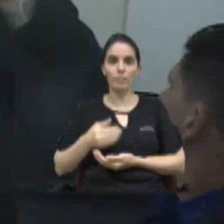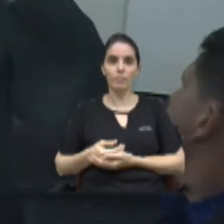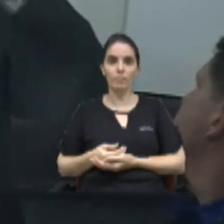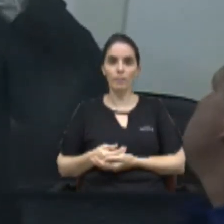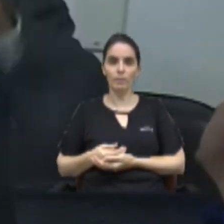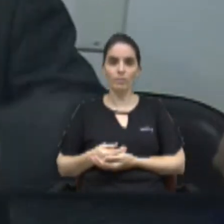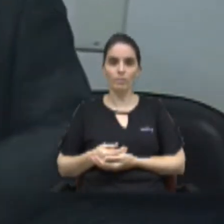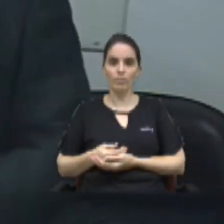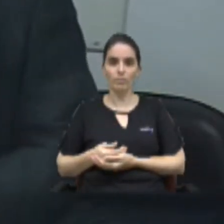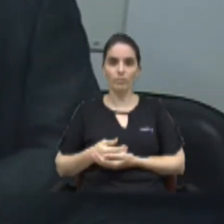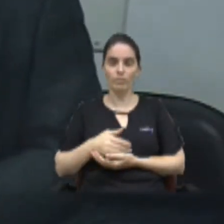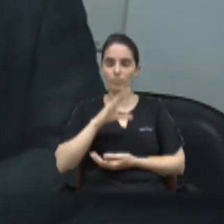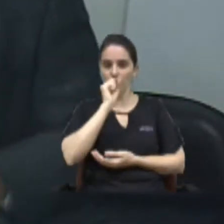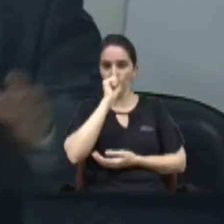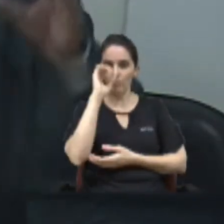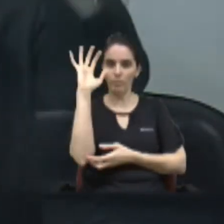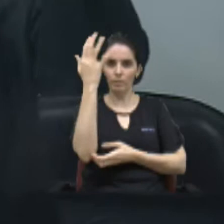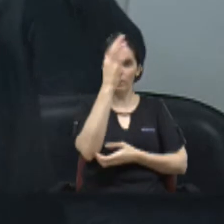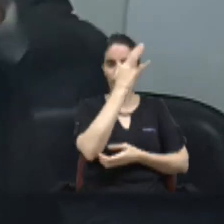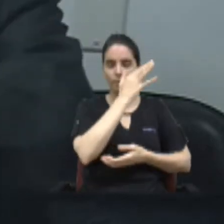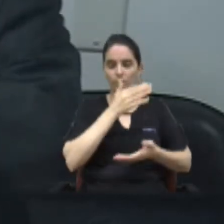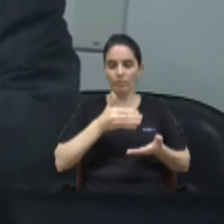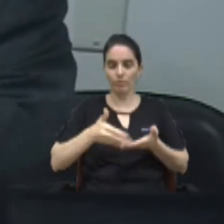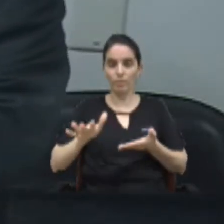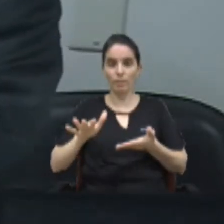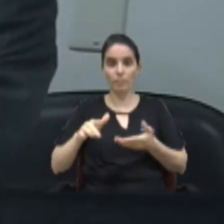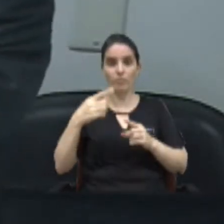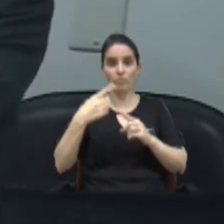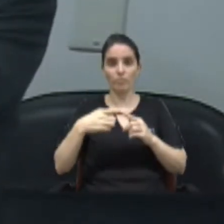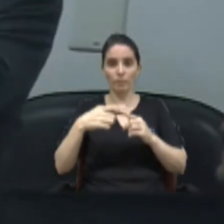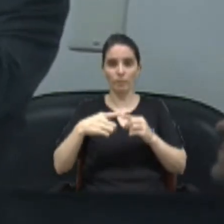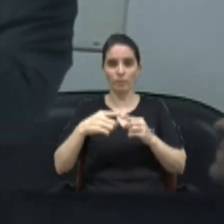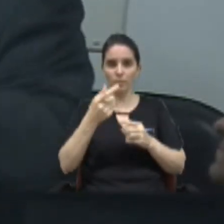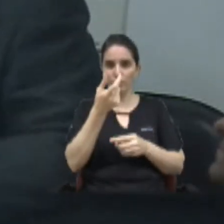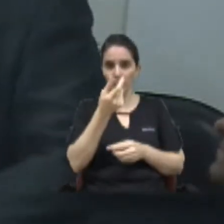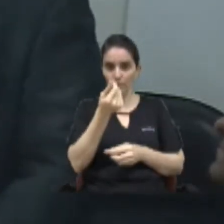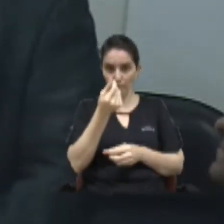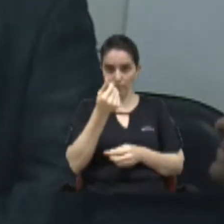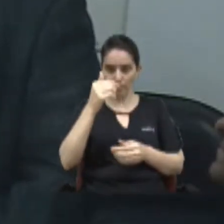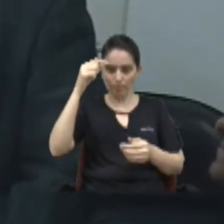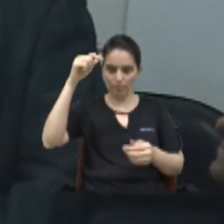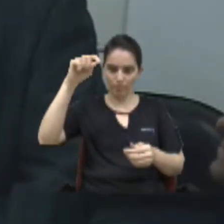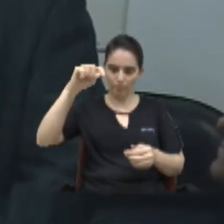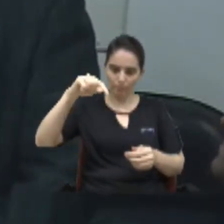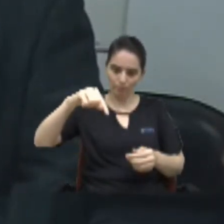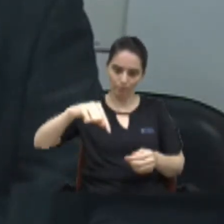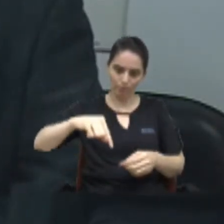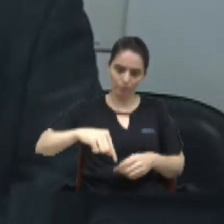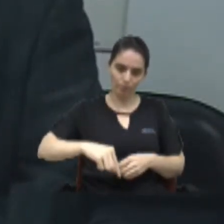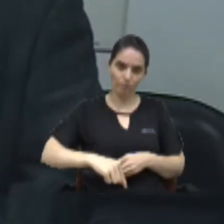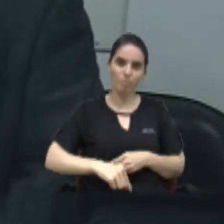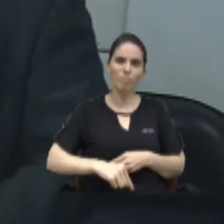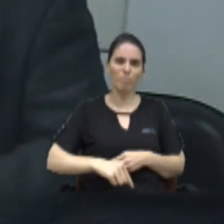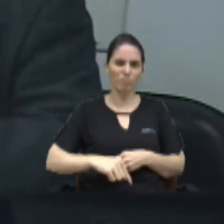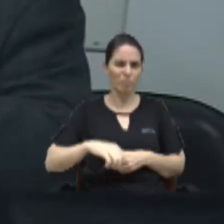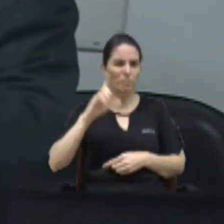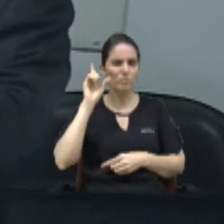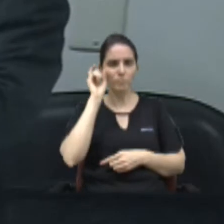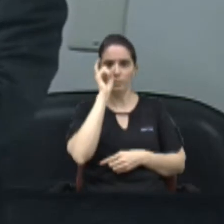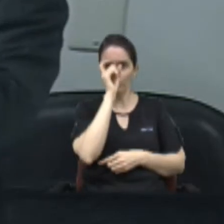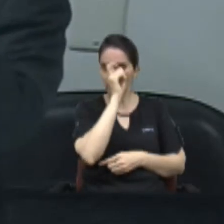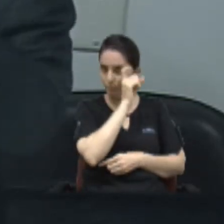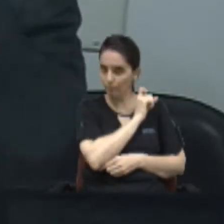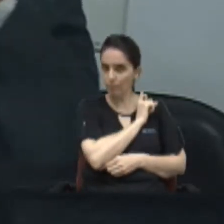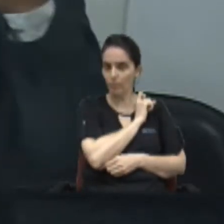produções de laranja o custo caiu lá embaixo quantas e quantas dificuldades eles passaram mas